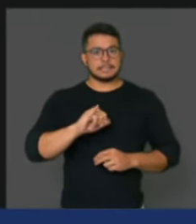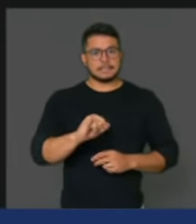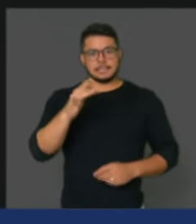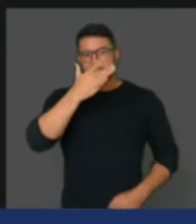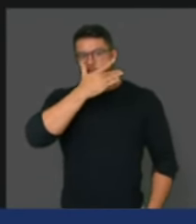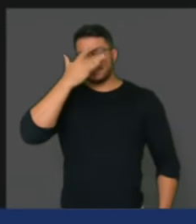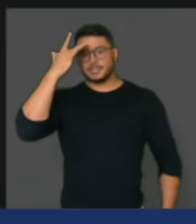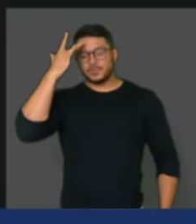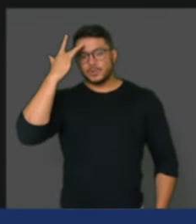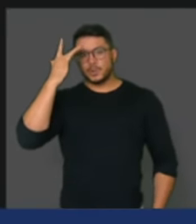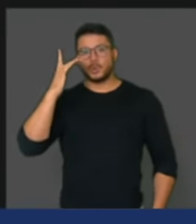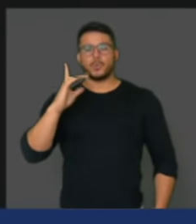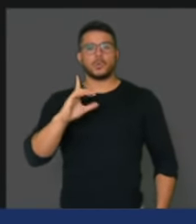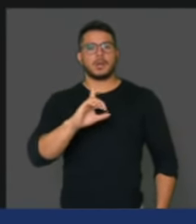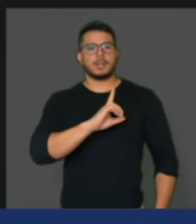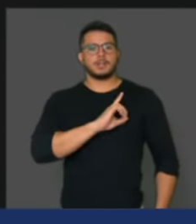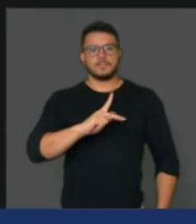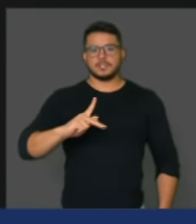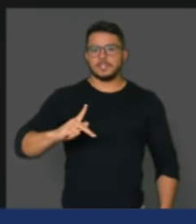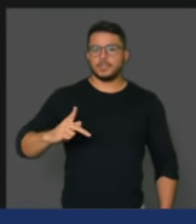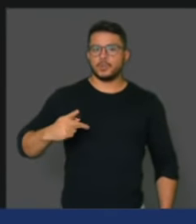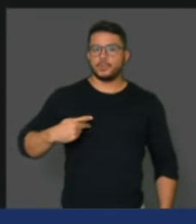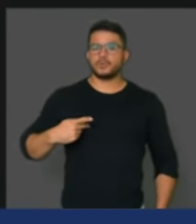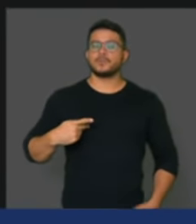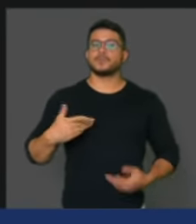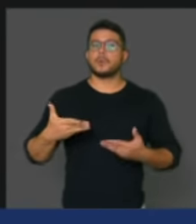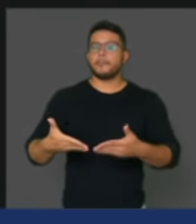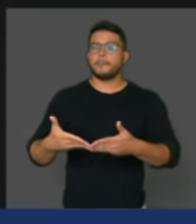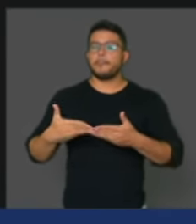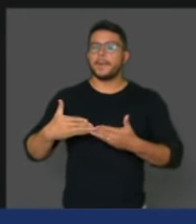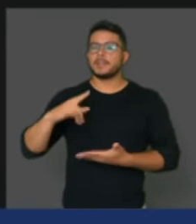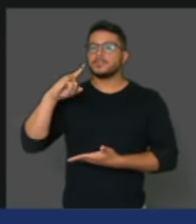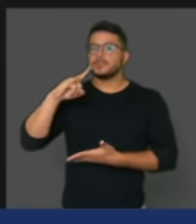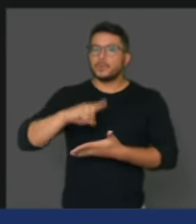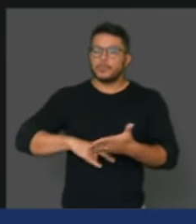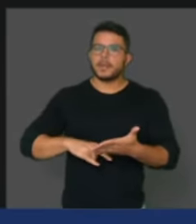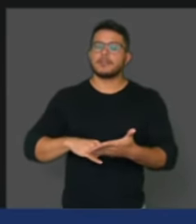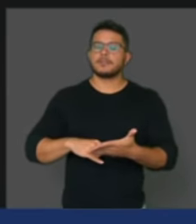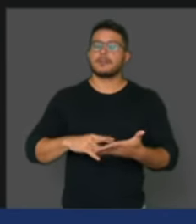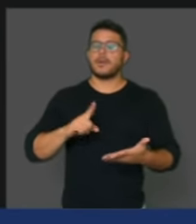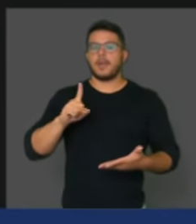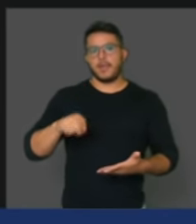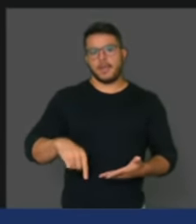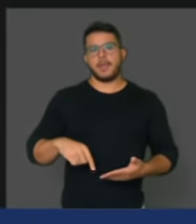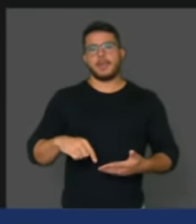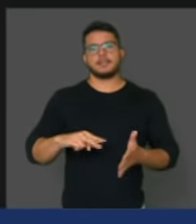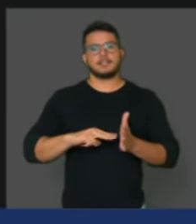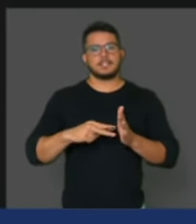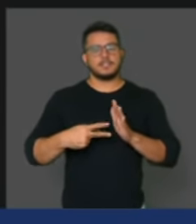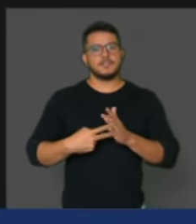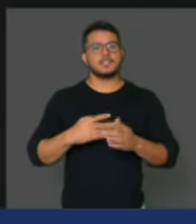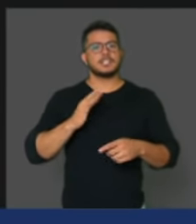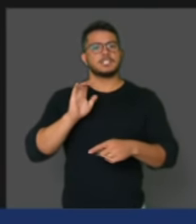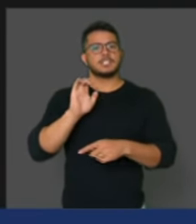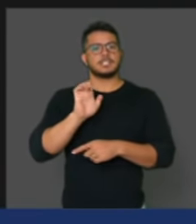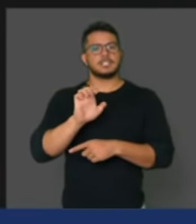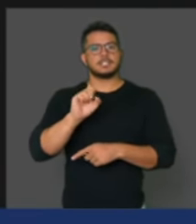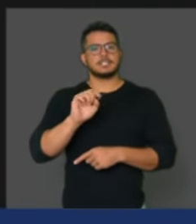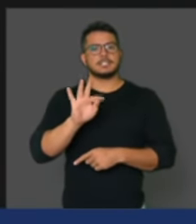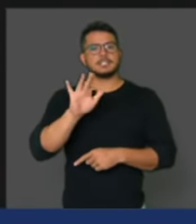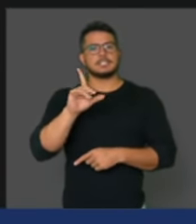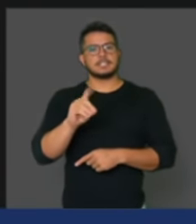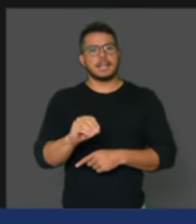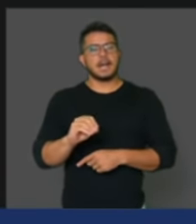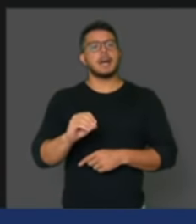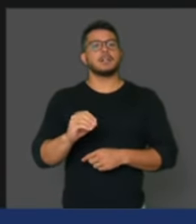é o próprio Estado que está advogando por ele. E por isso, senhor presidente, fica aqui registrado o meu